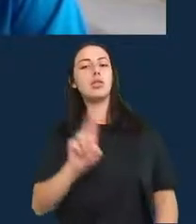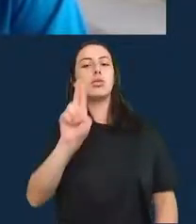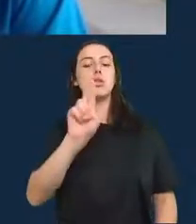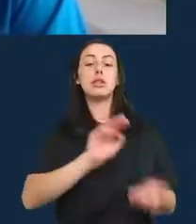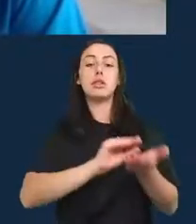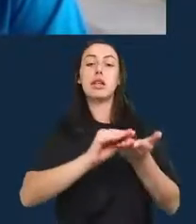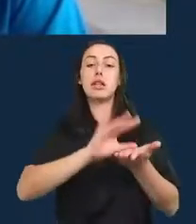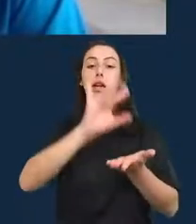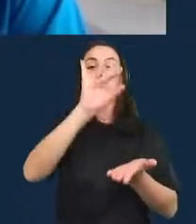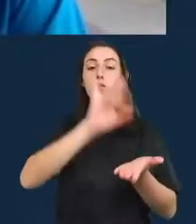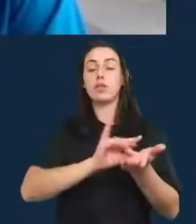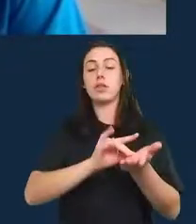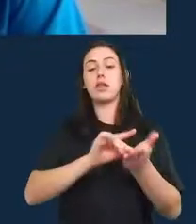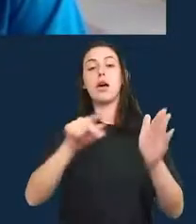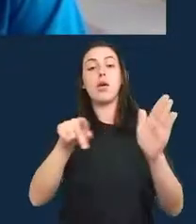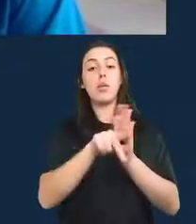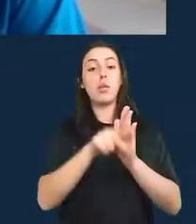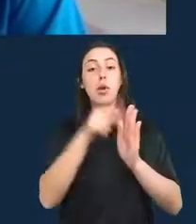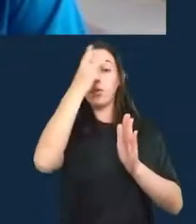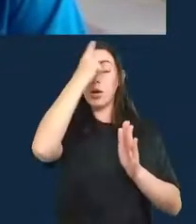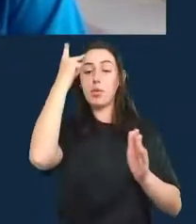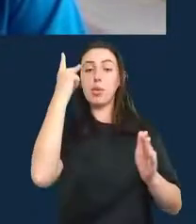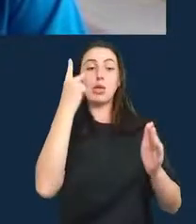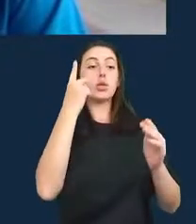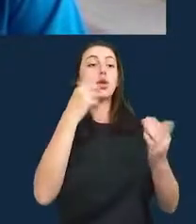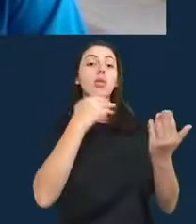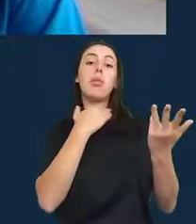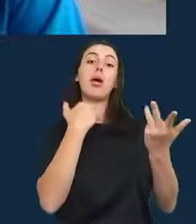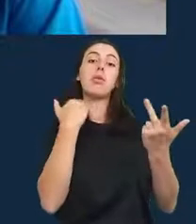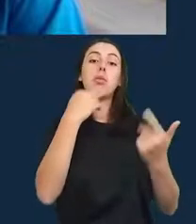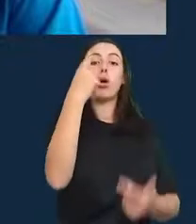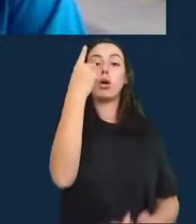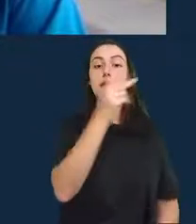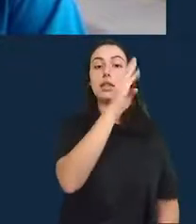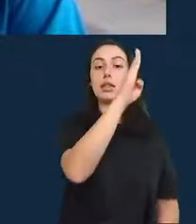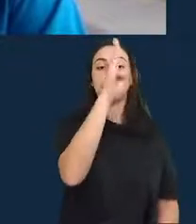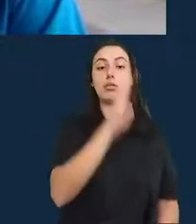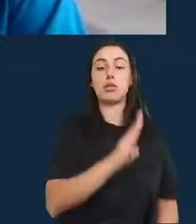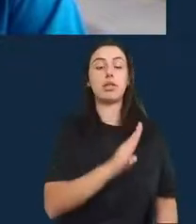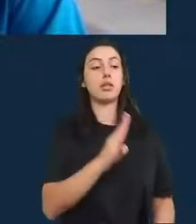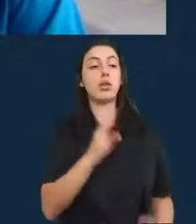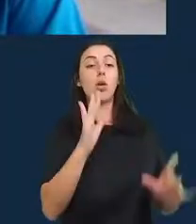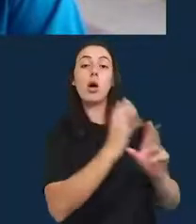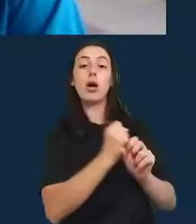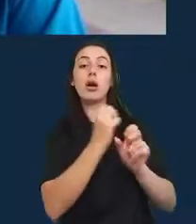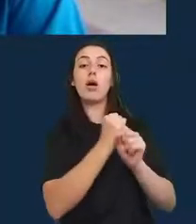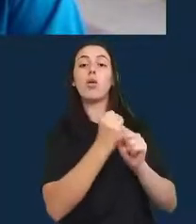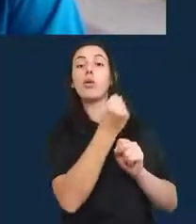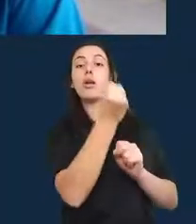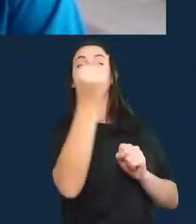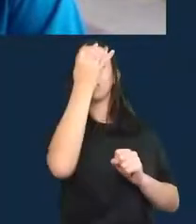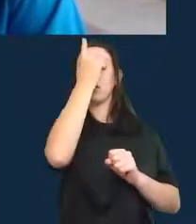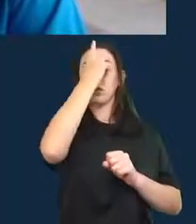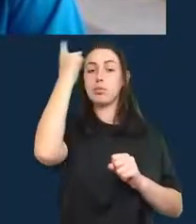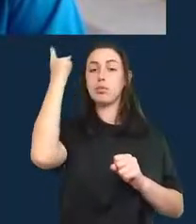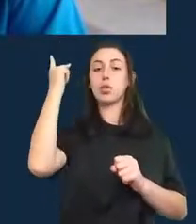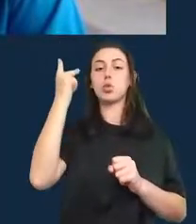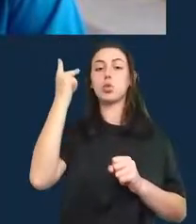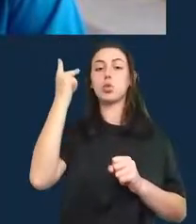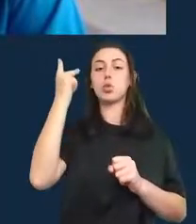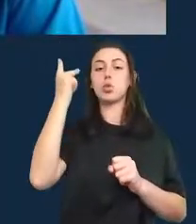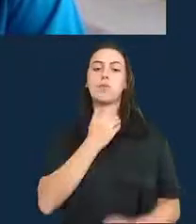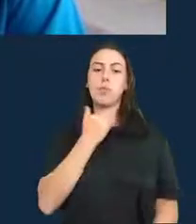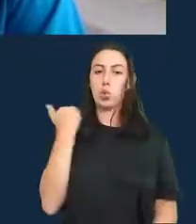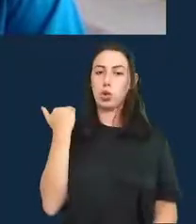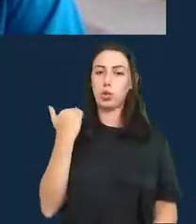da mortalidade total do Brasil para calcular os excessos de mortes, no caso do Brasil, isso foi muito próximo do oficial